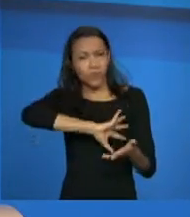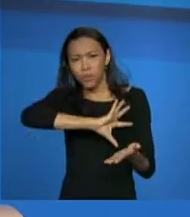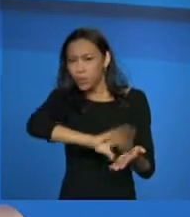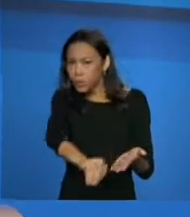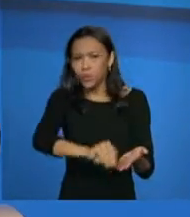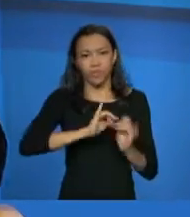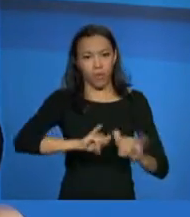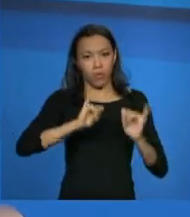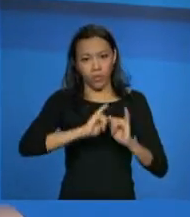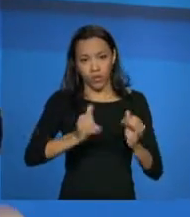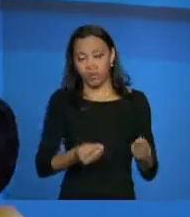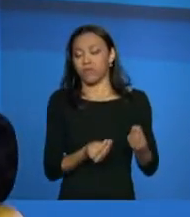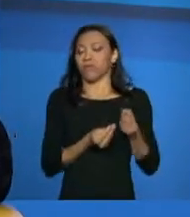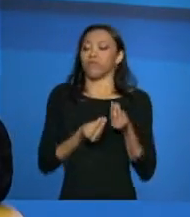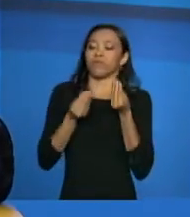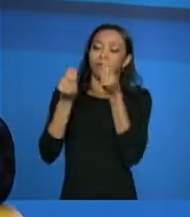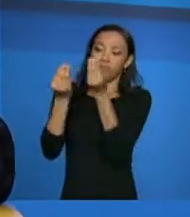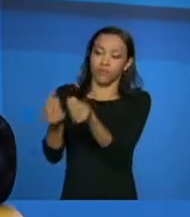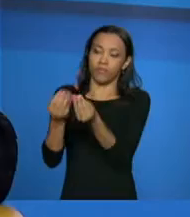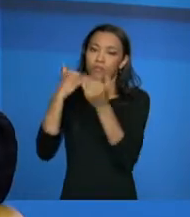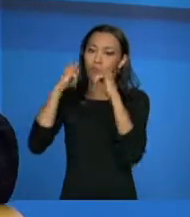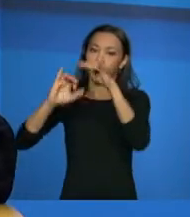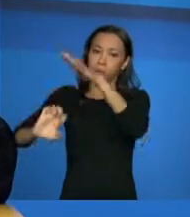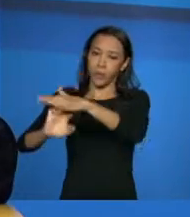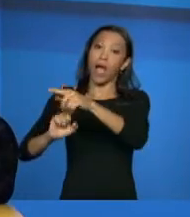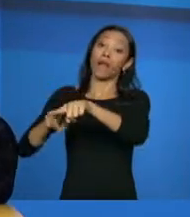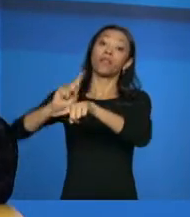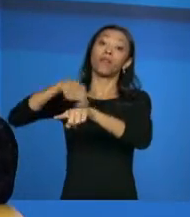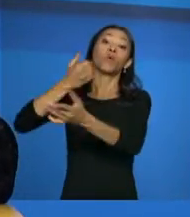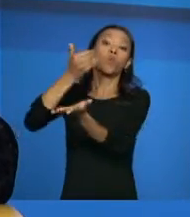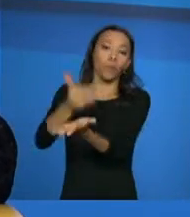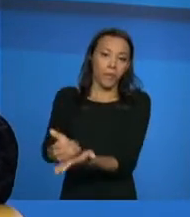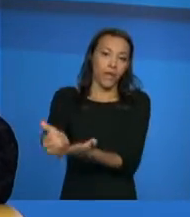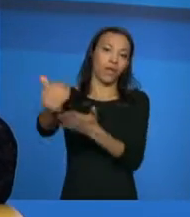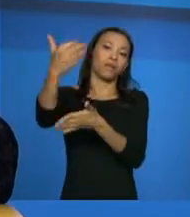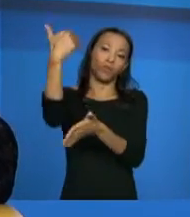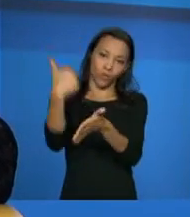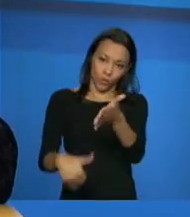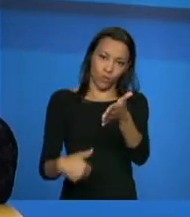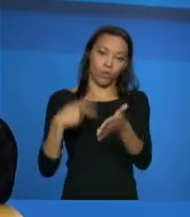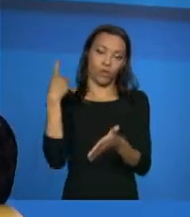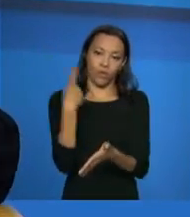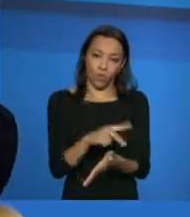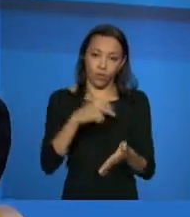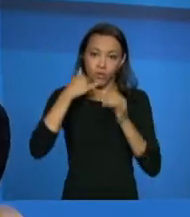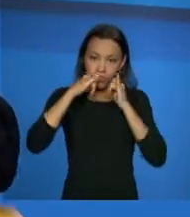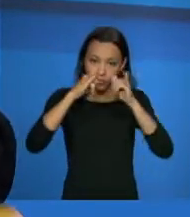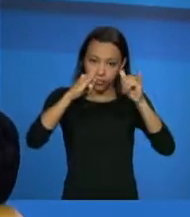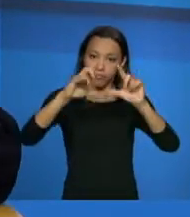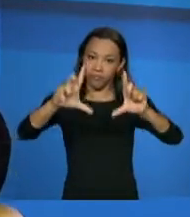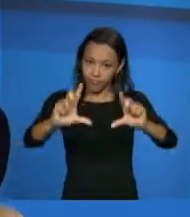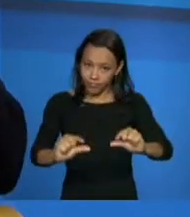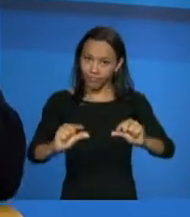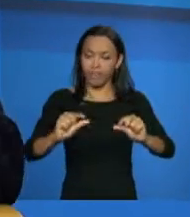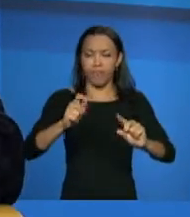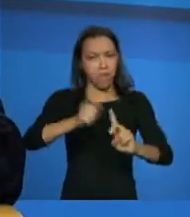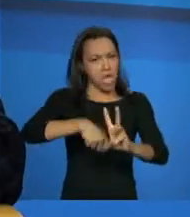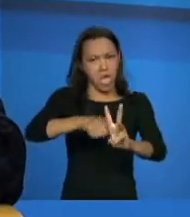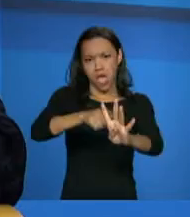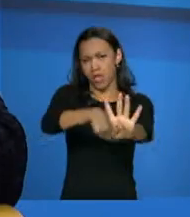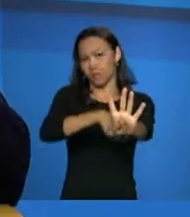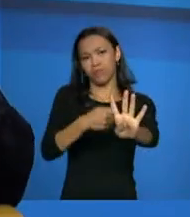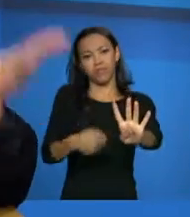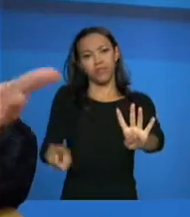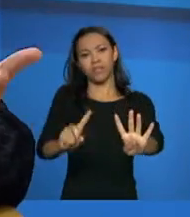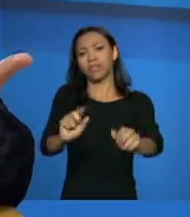E aí, a partir daquele momento, ela passa a ter o desconto da tarifa, né, todo mês. Ela não precisa fazer